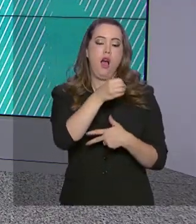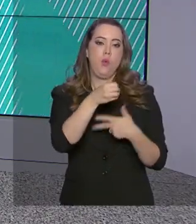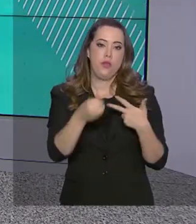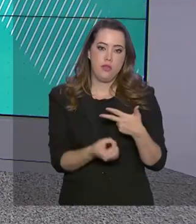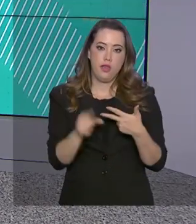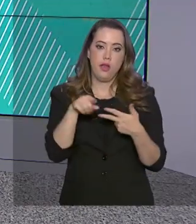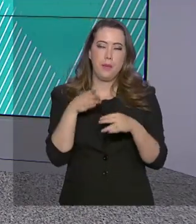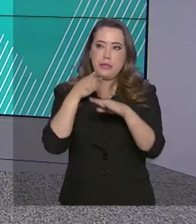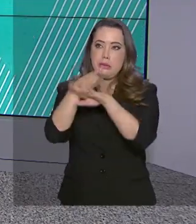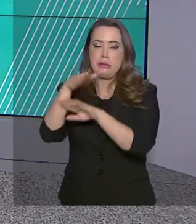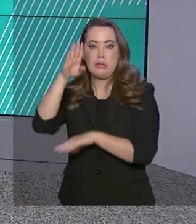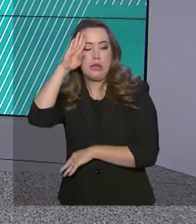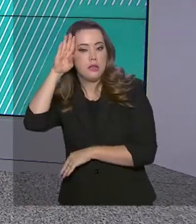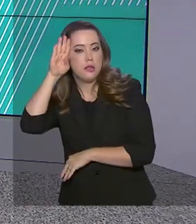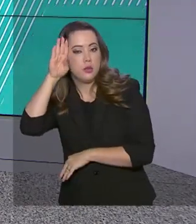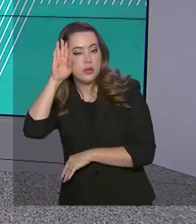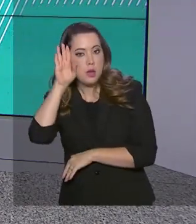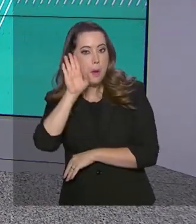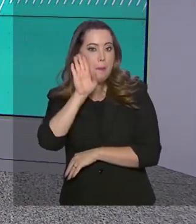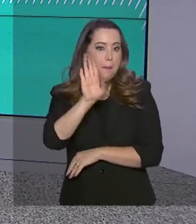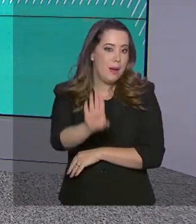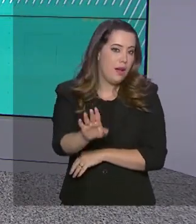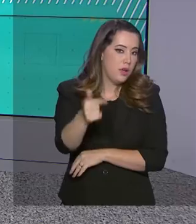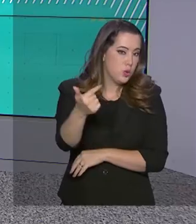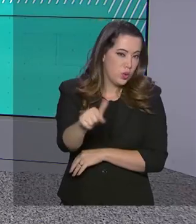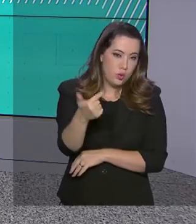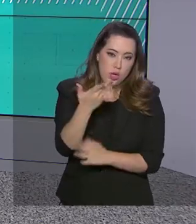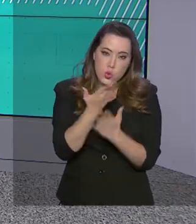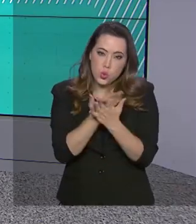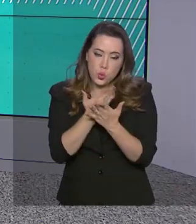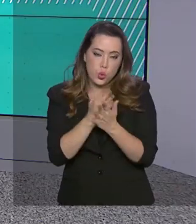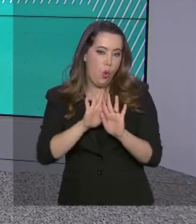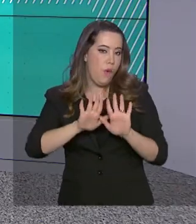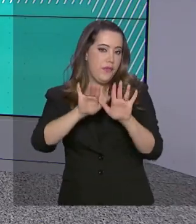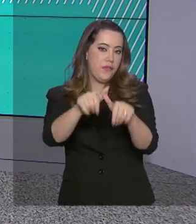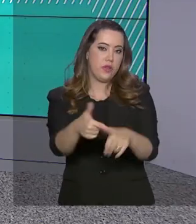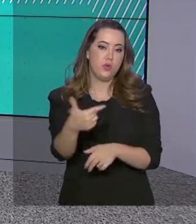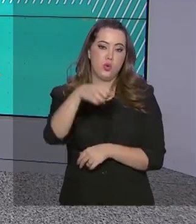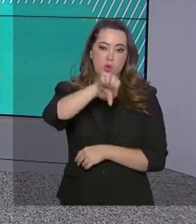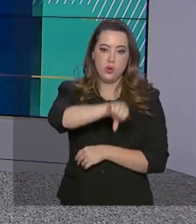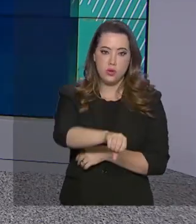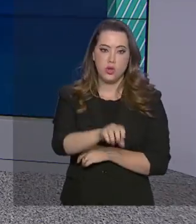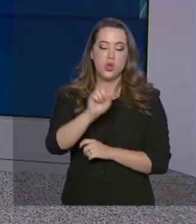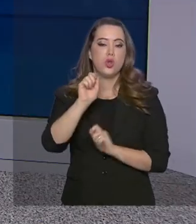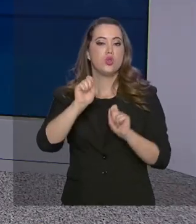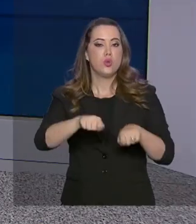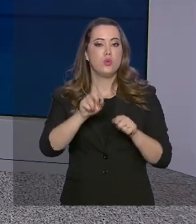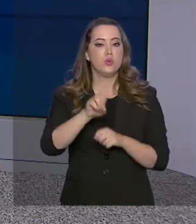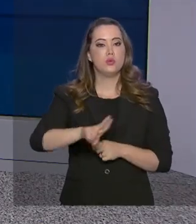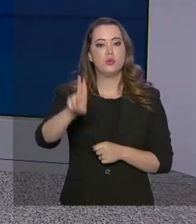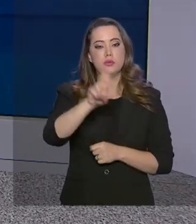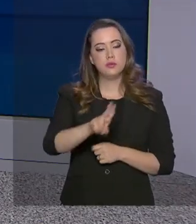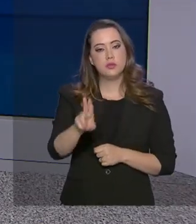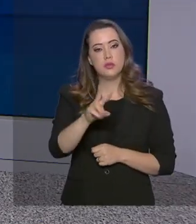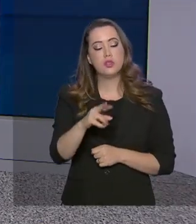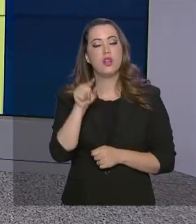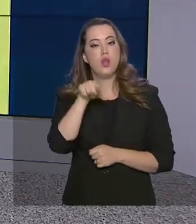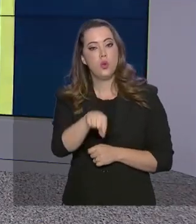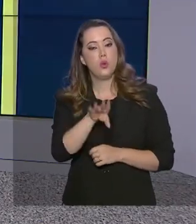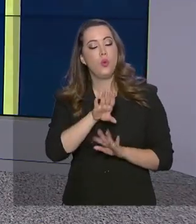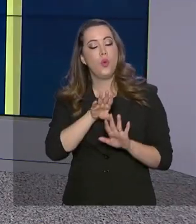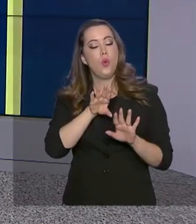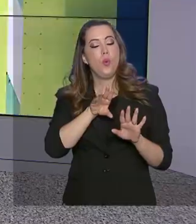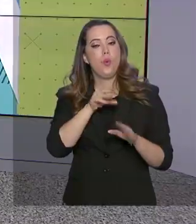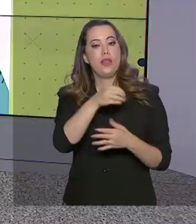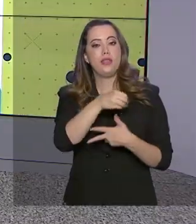educação superior. Já os que não cursam ou que não vão concluir o ensino médio em 2019 só poderão utilizar os resultados